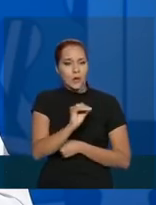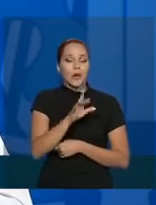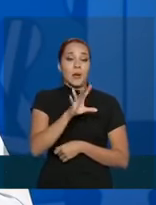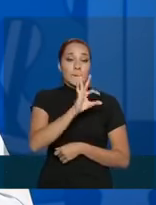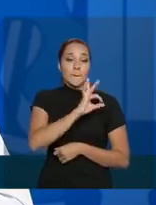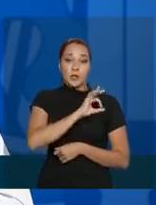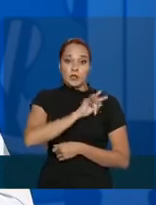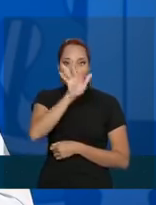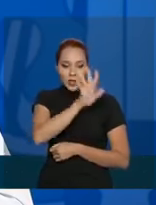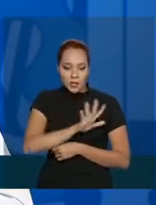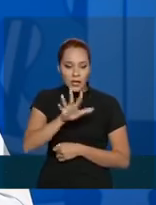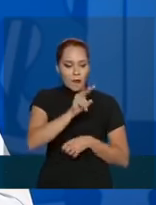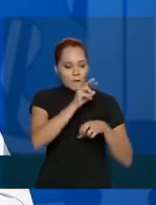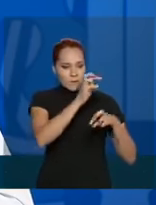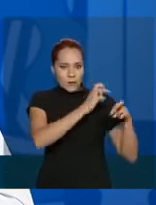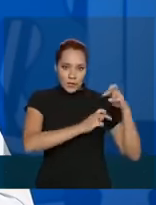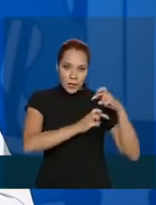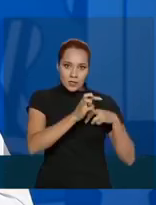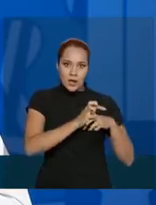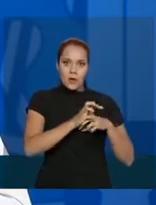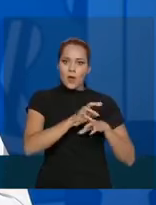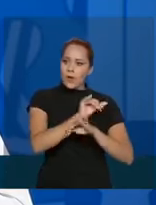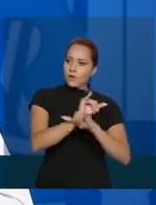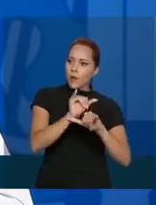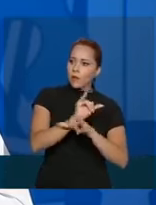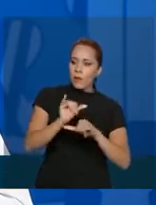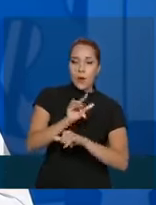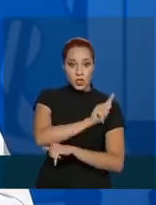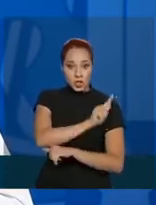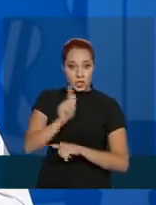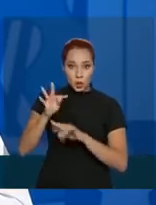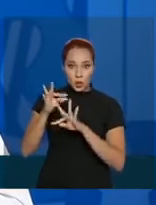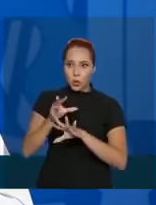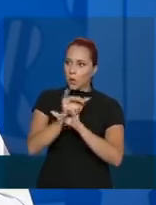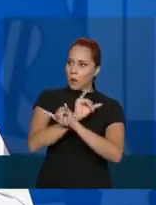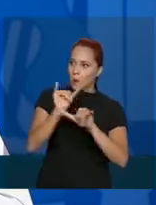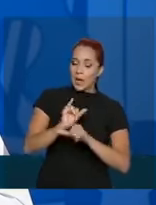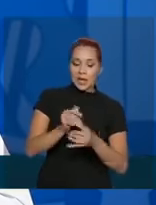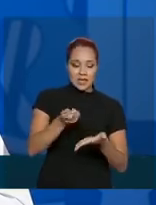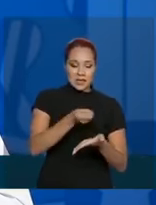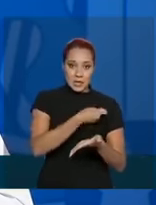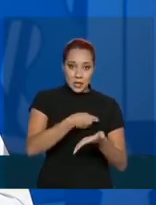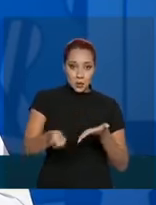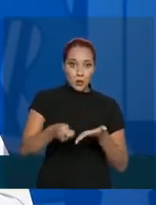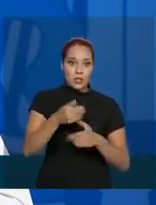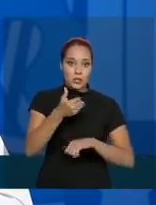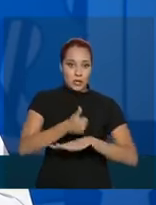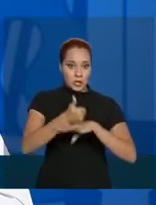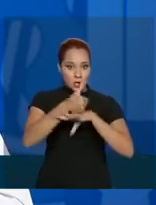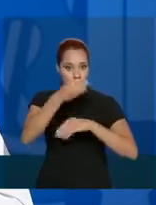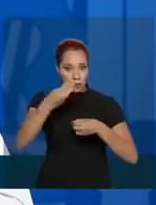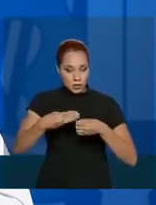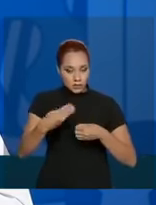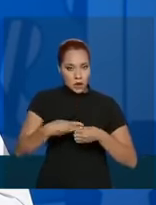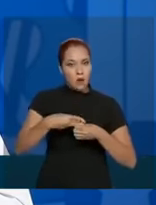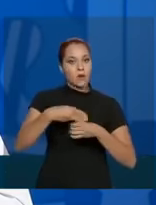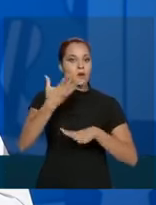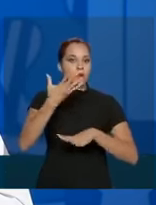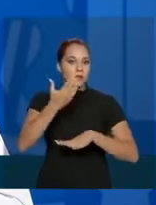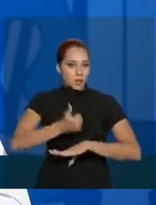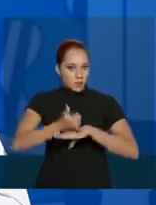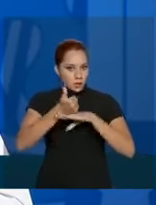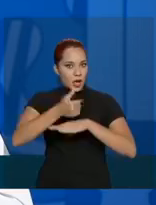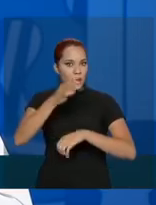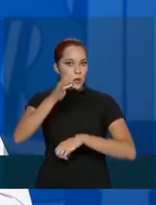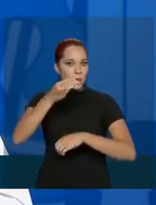Polícia Federal fiscalizar, comunicamos a todos os gestores que a assinatura do secretário municipal e secretário estadual vão ali na